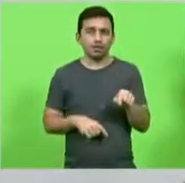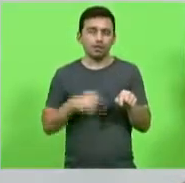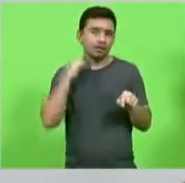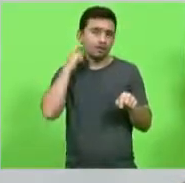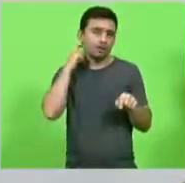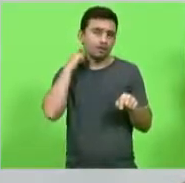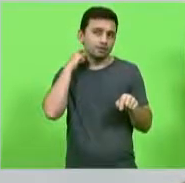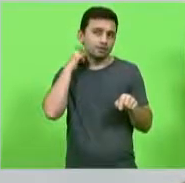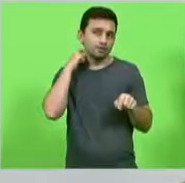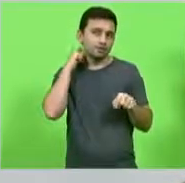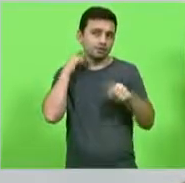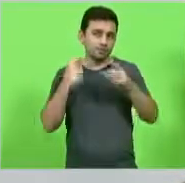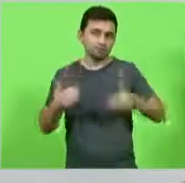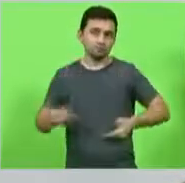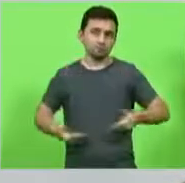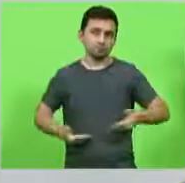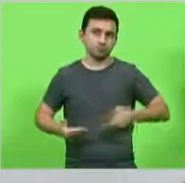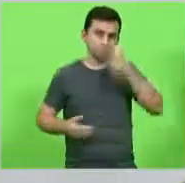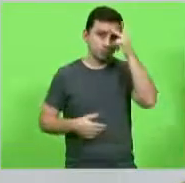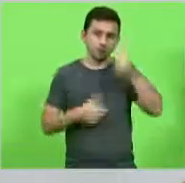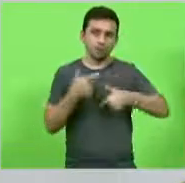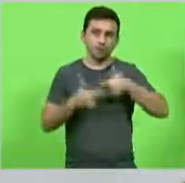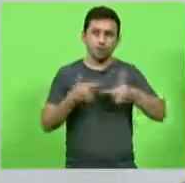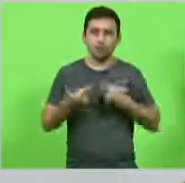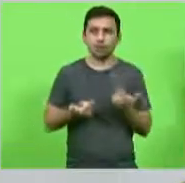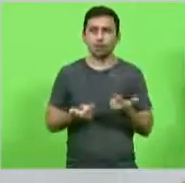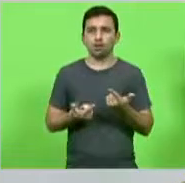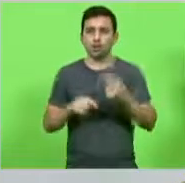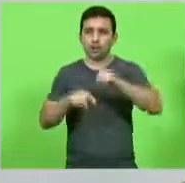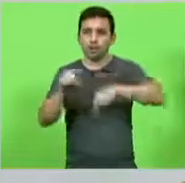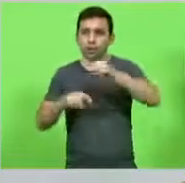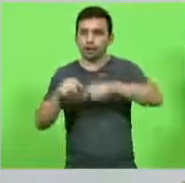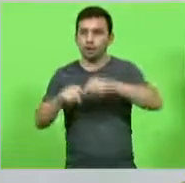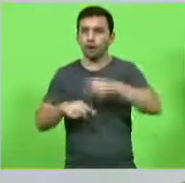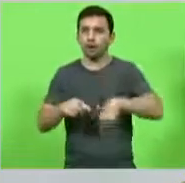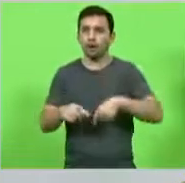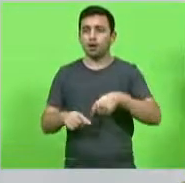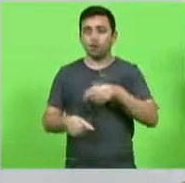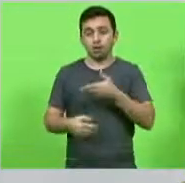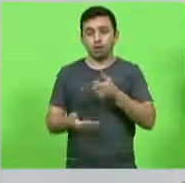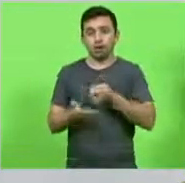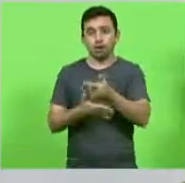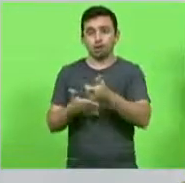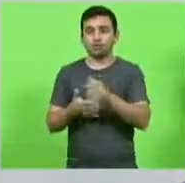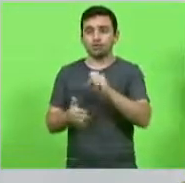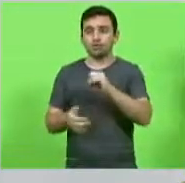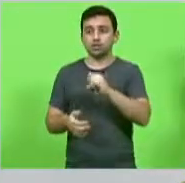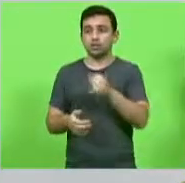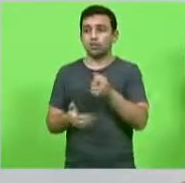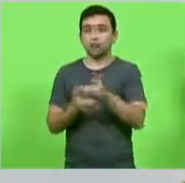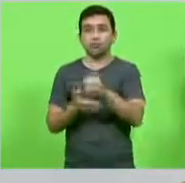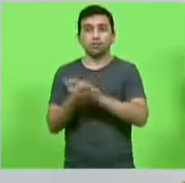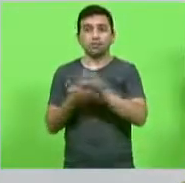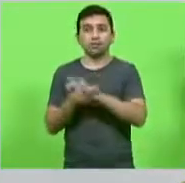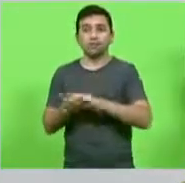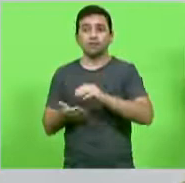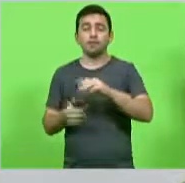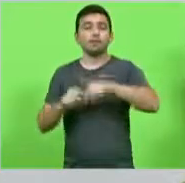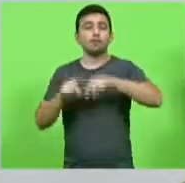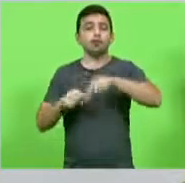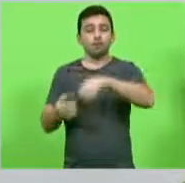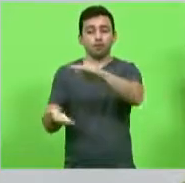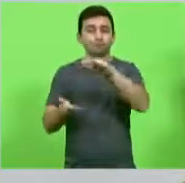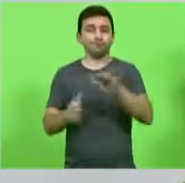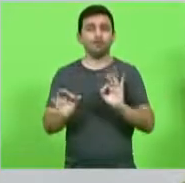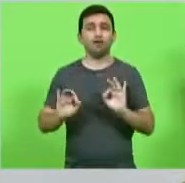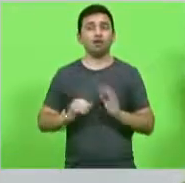a matéria prima o fornecedor ele vai pagar a logística porque senão não vai vir mais o material para ele e ele precisa ter